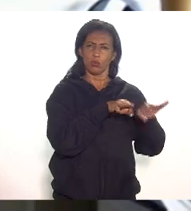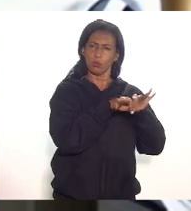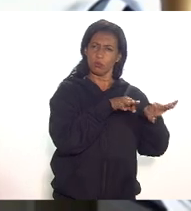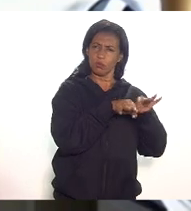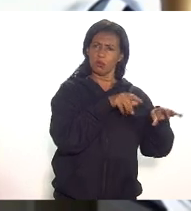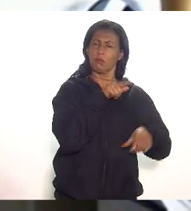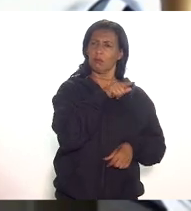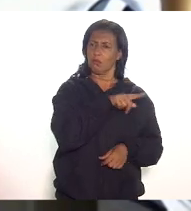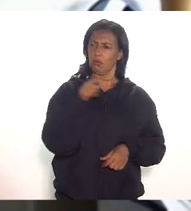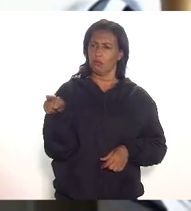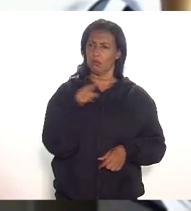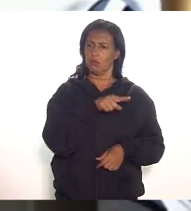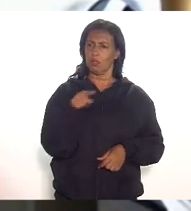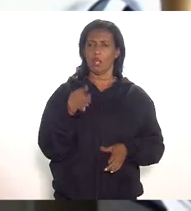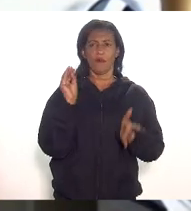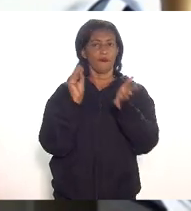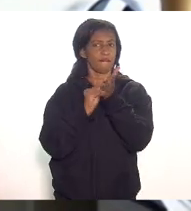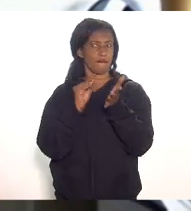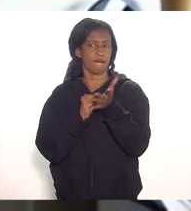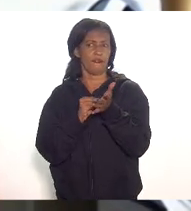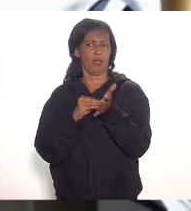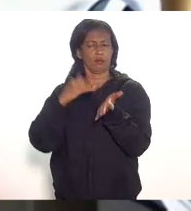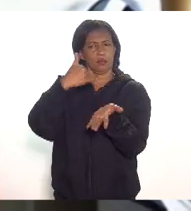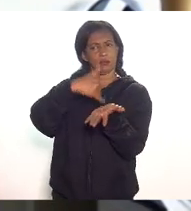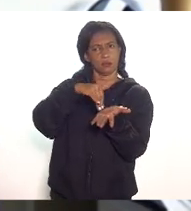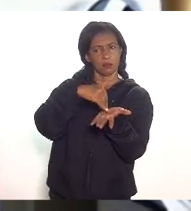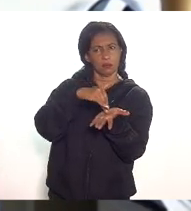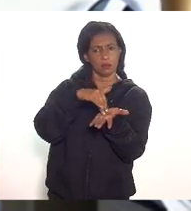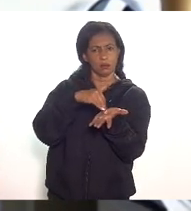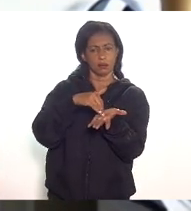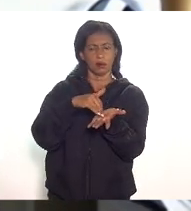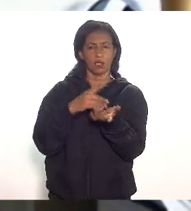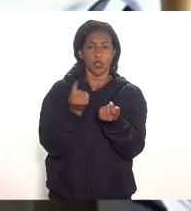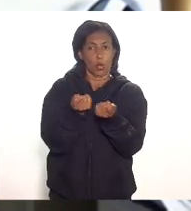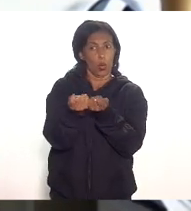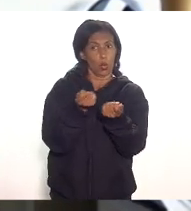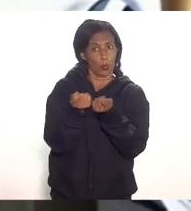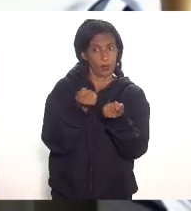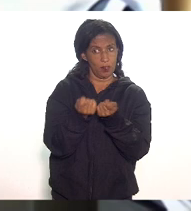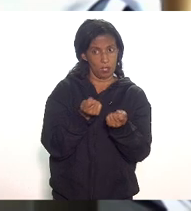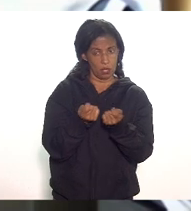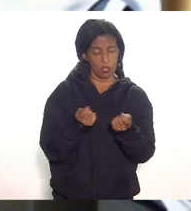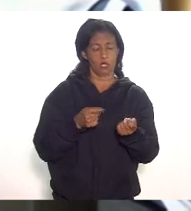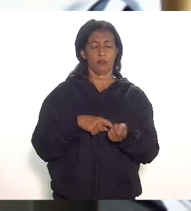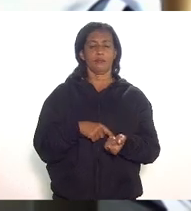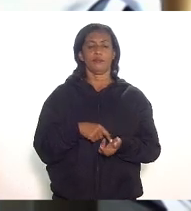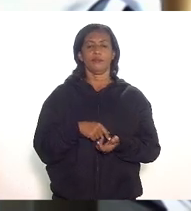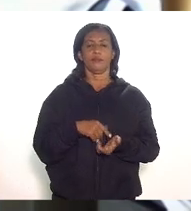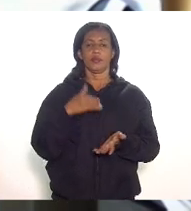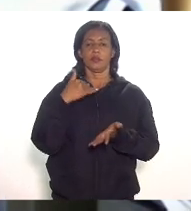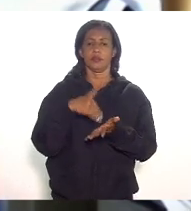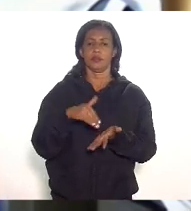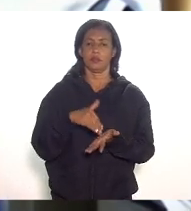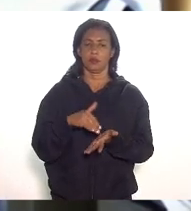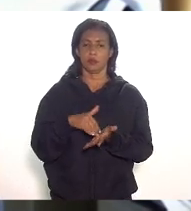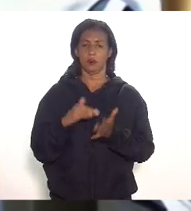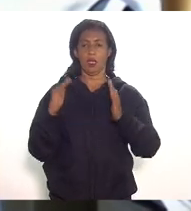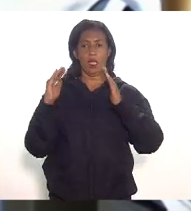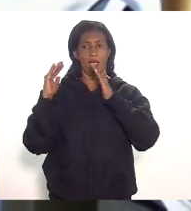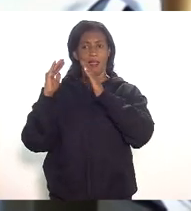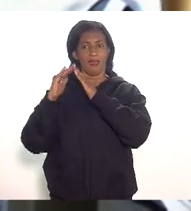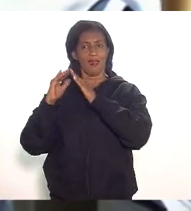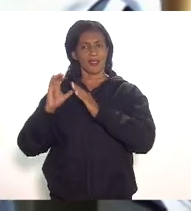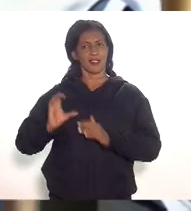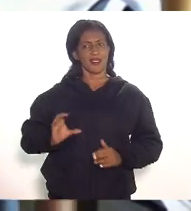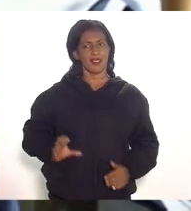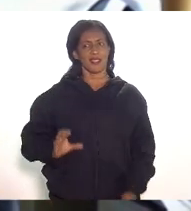ainda falta conversar com o secretário de desenvolvimento econômico e o secretário da casa civil